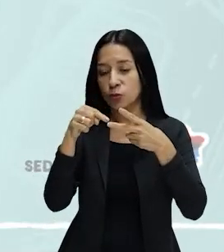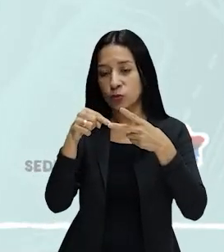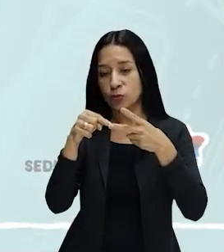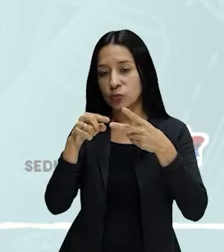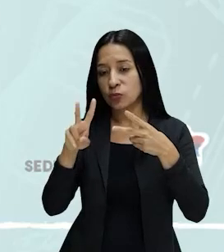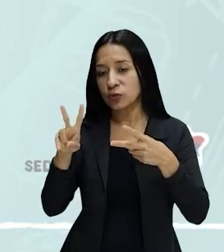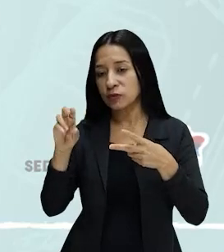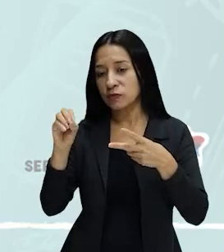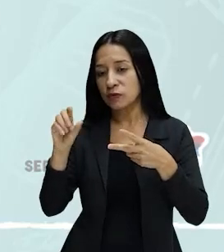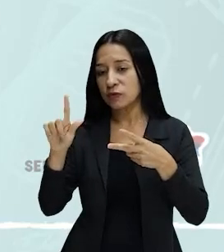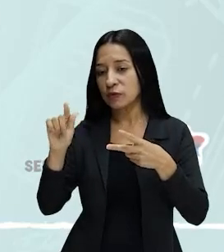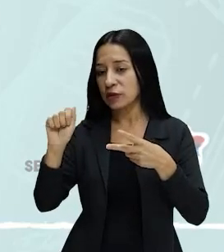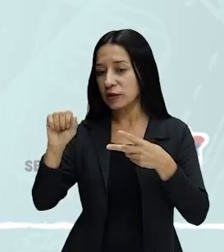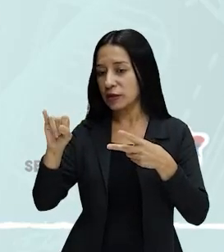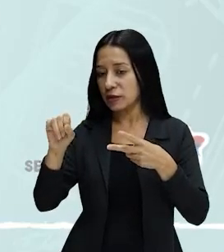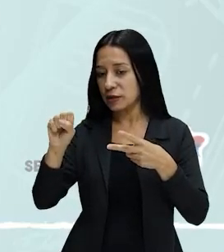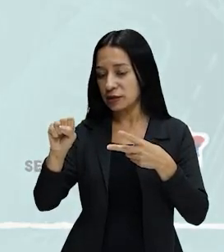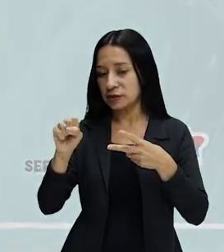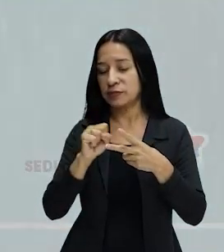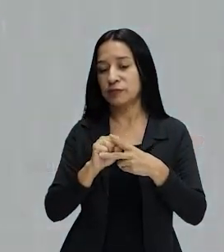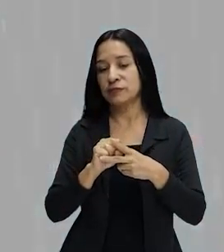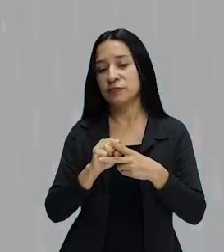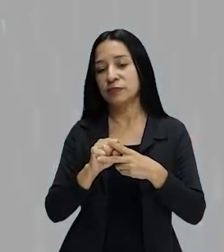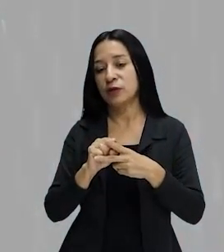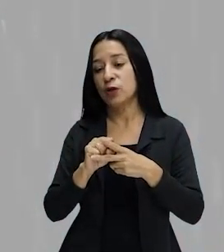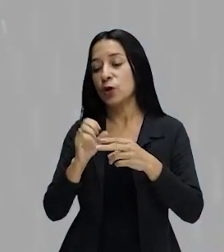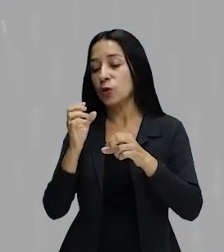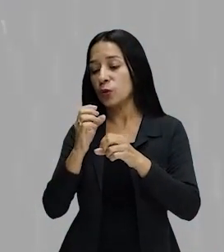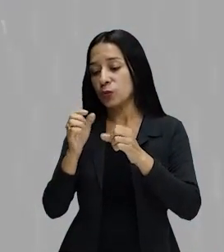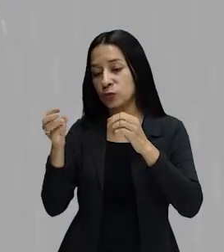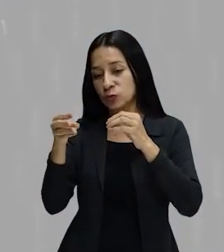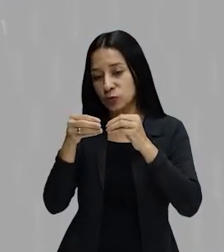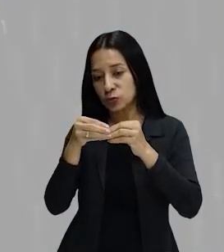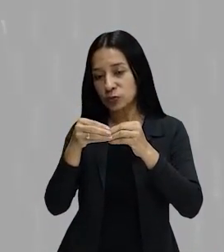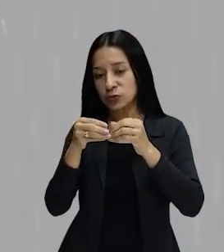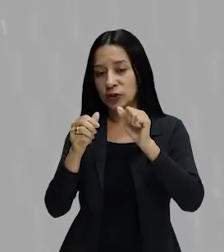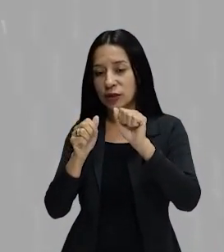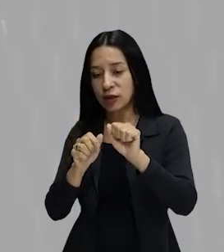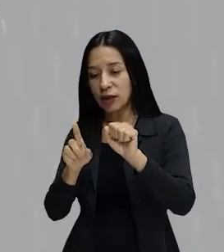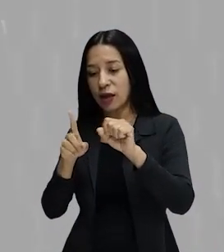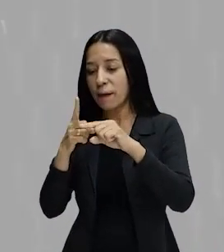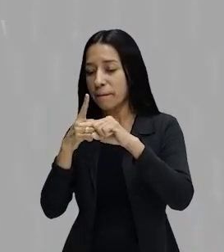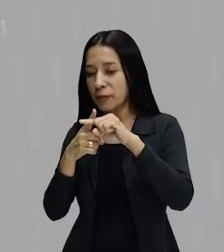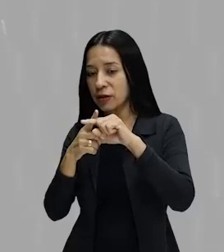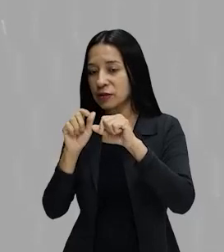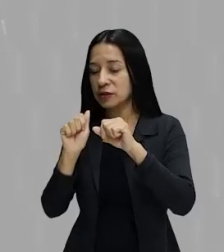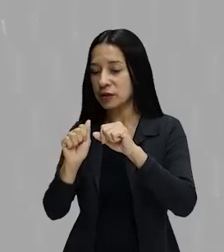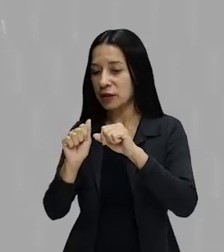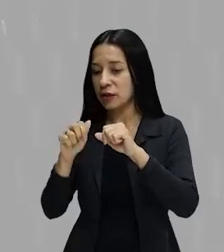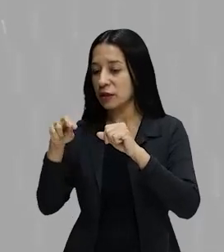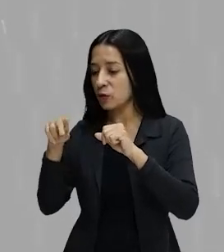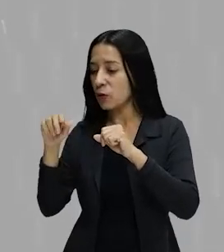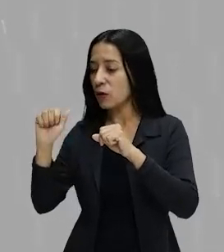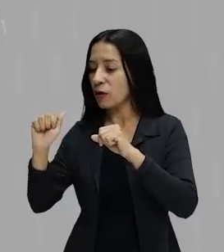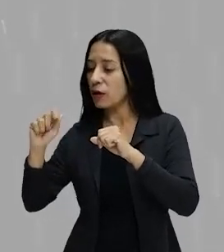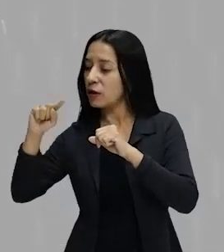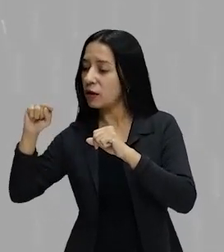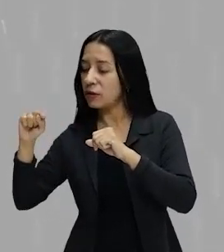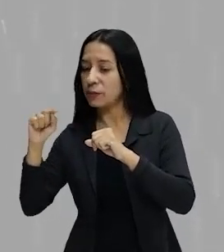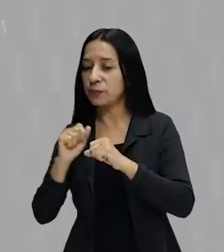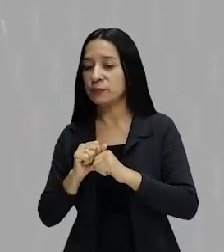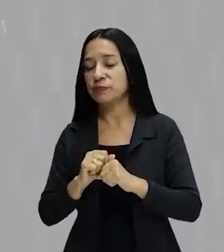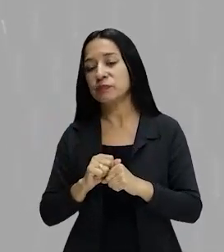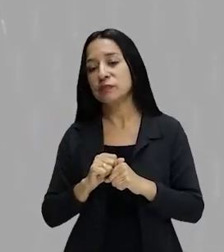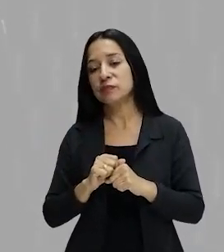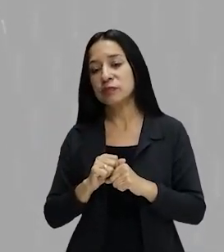mais o A, artigo, dá esse A com acento grave. Lembrando que não existe A, A é a